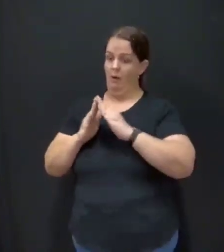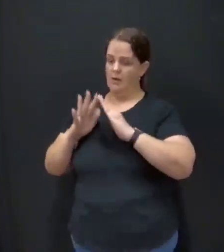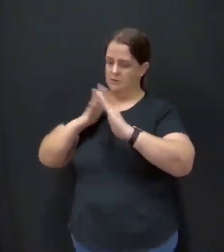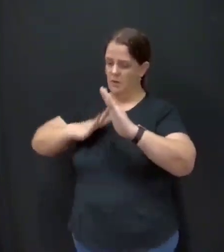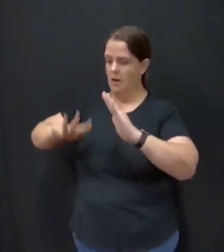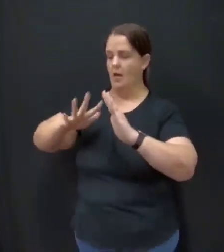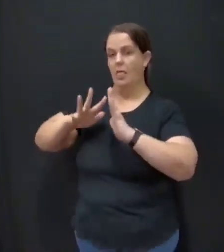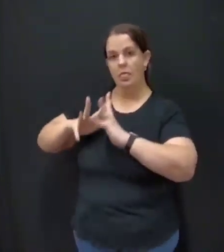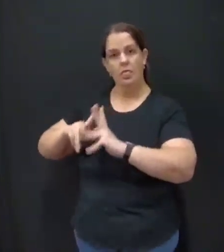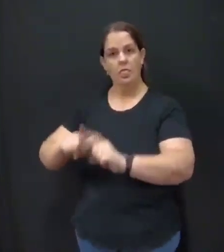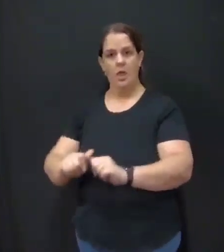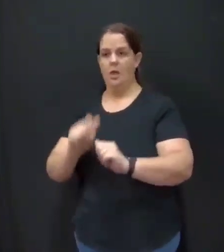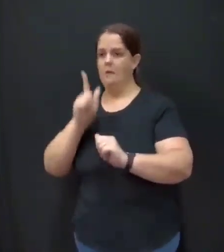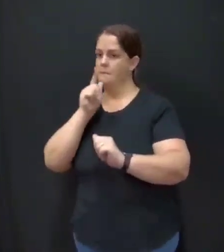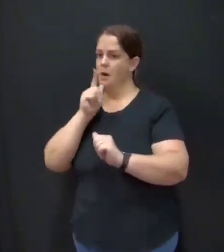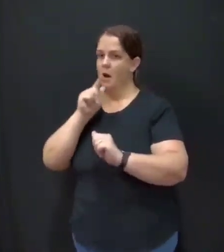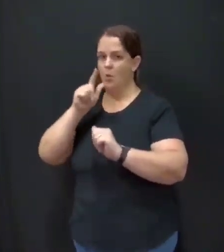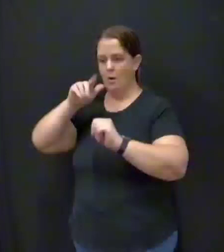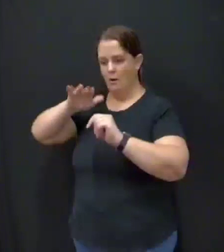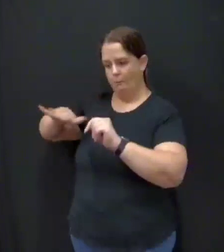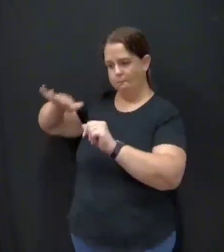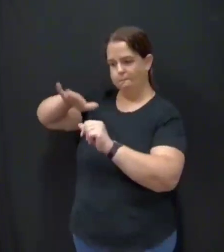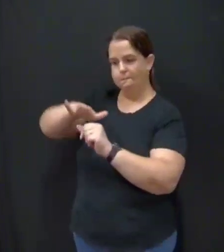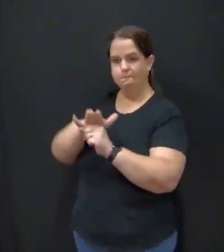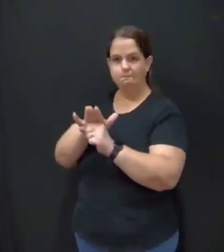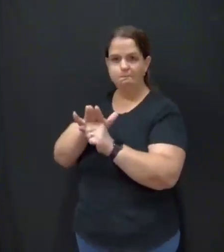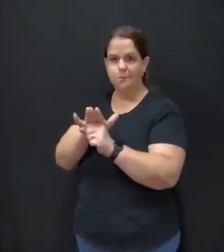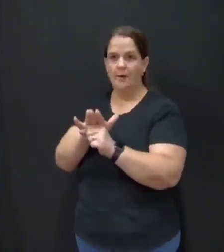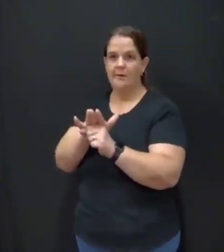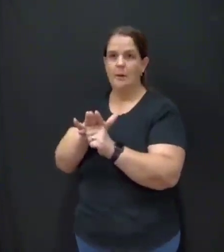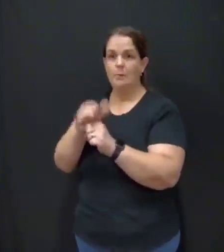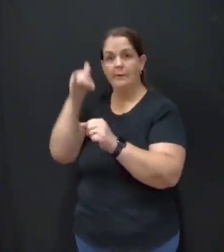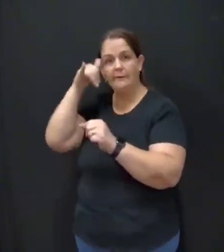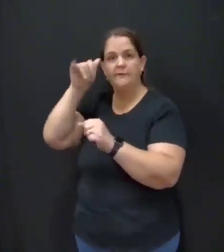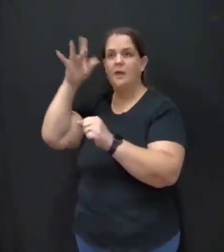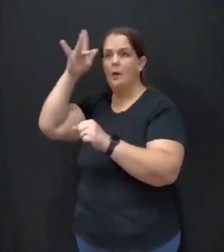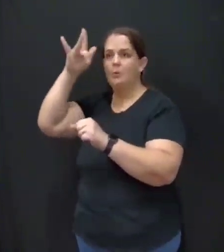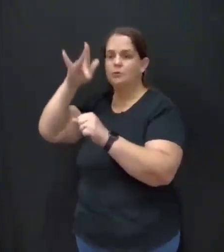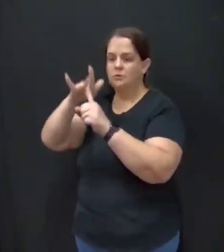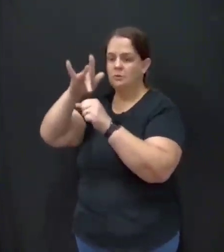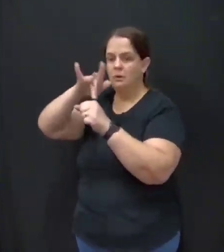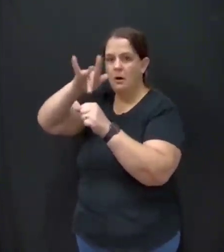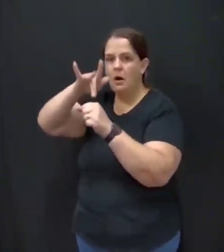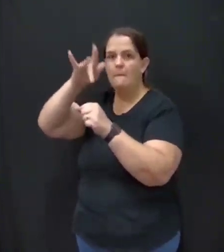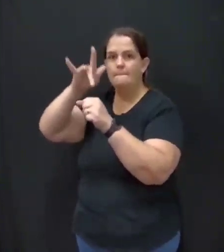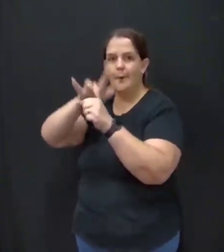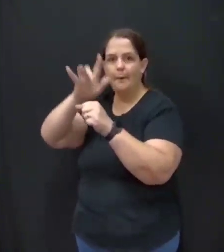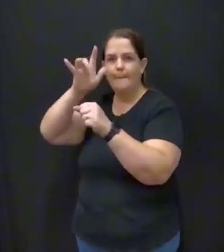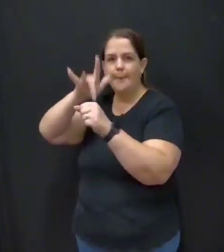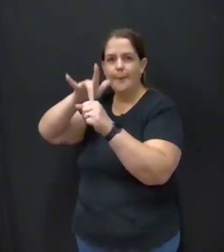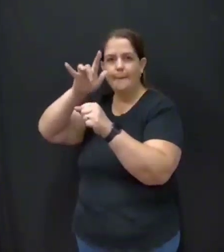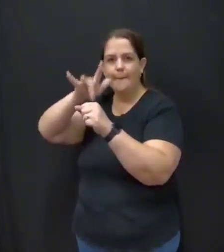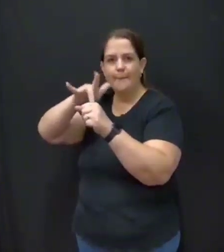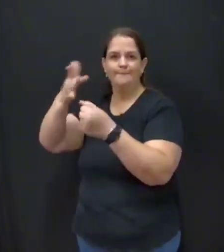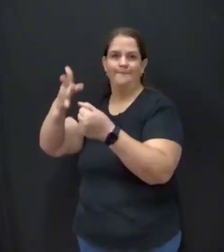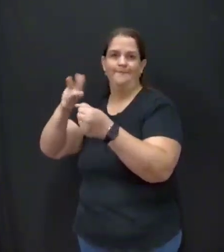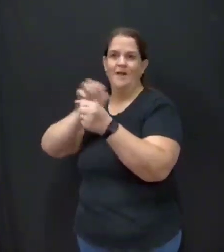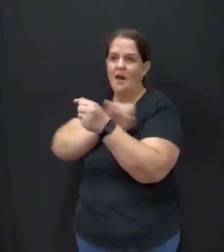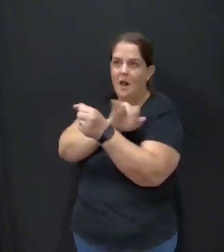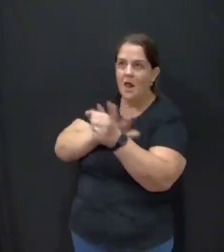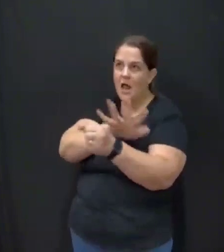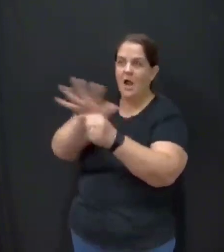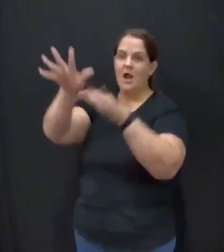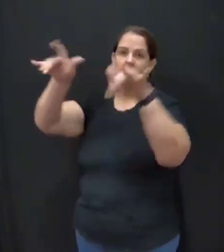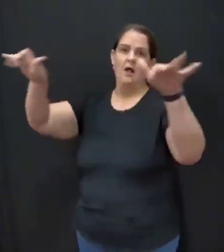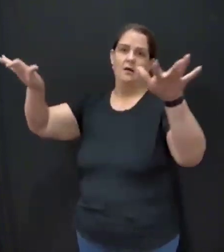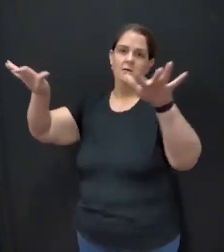acúmulo de água, sem lixo, para que sim, o mosquito não prolifere. Porque é uma coisa palpável, é diferente da Covid. Então, vamos fazer